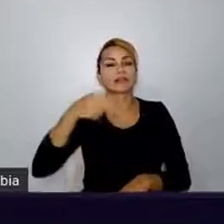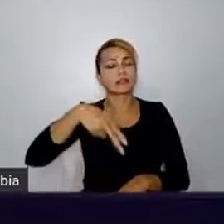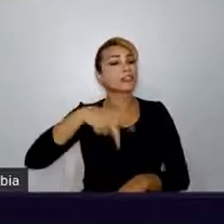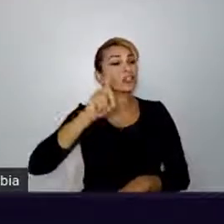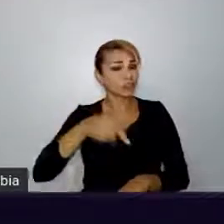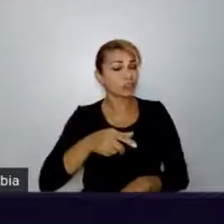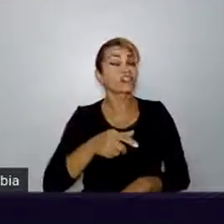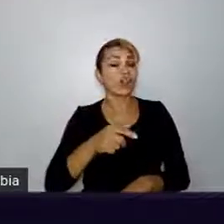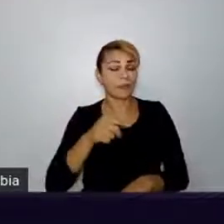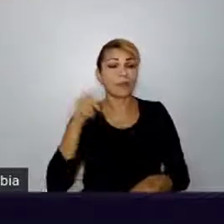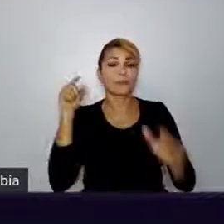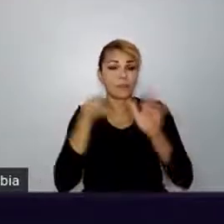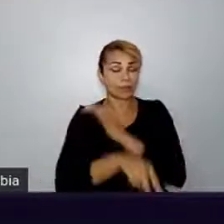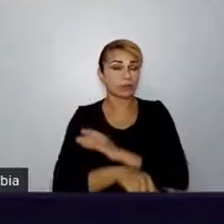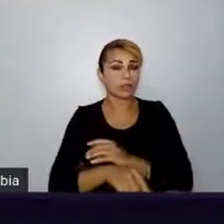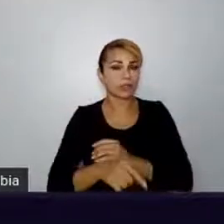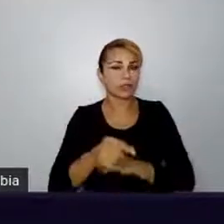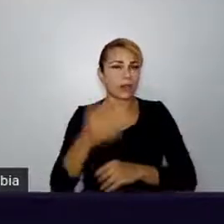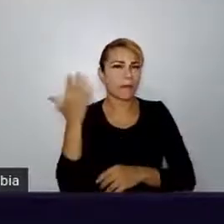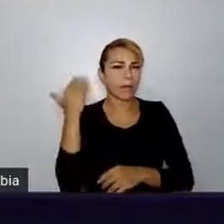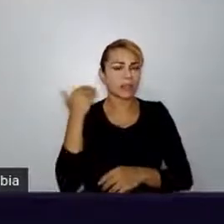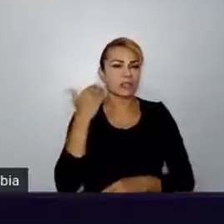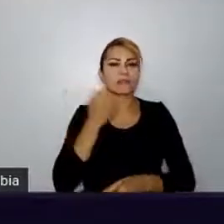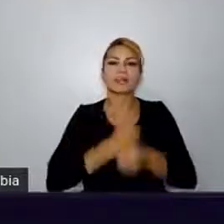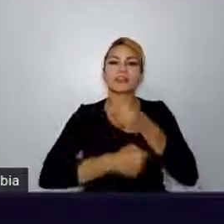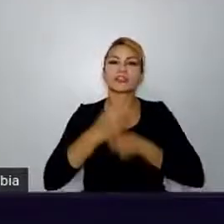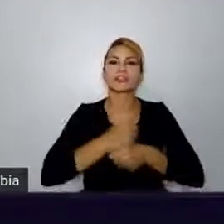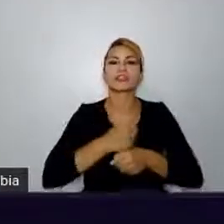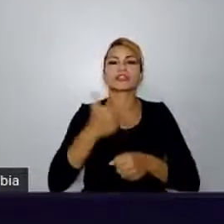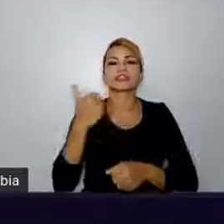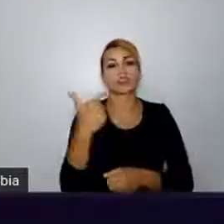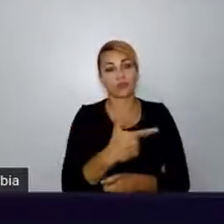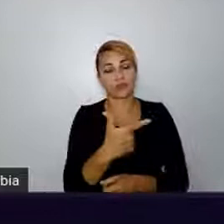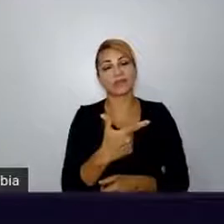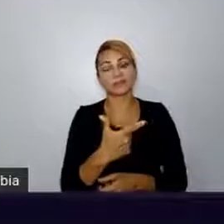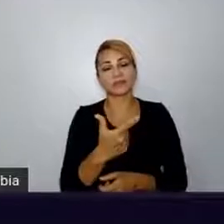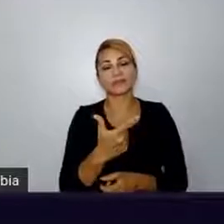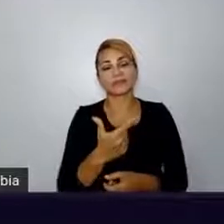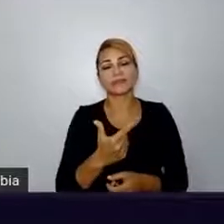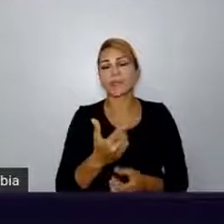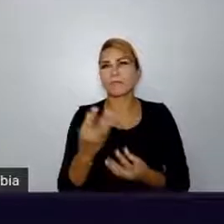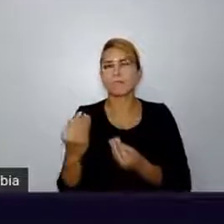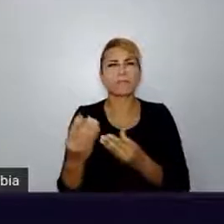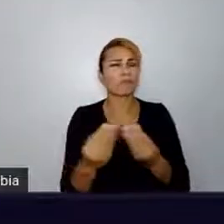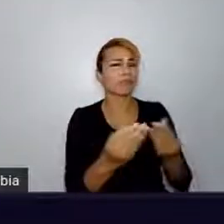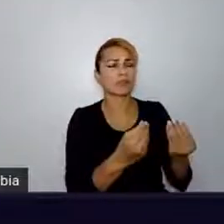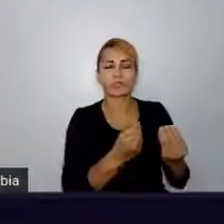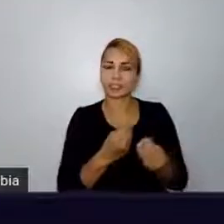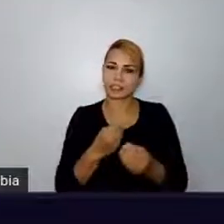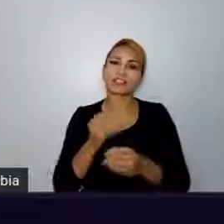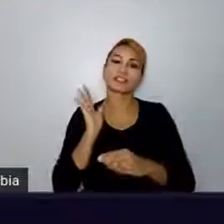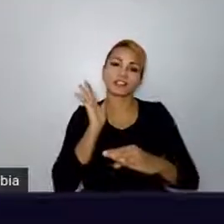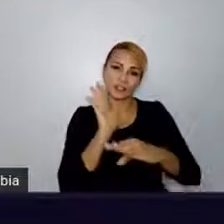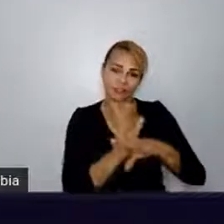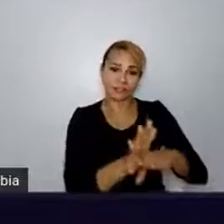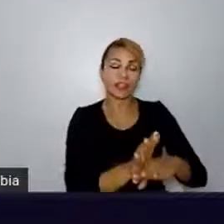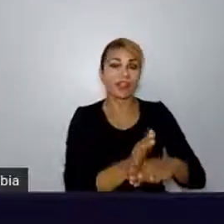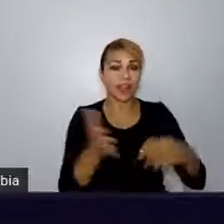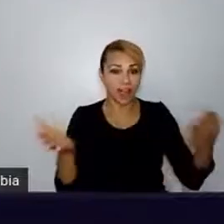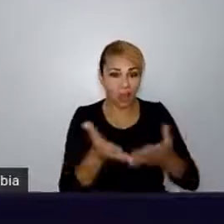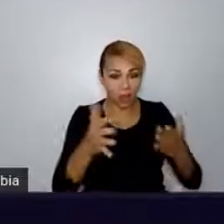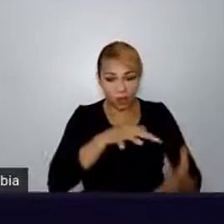visualizada mais de 2 milhões de vezes. Ou seja, muita gente foi ajudada. E agora, nesse mundo sem